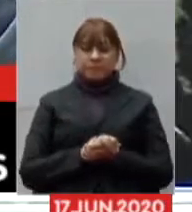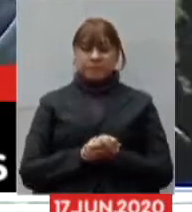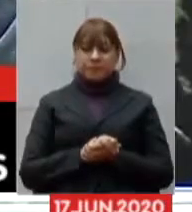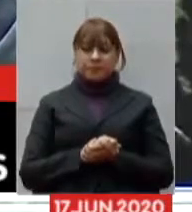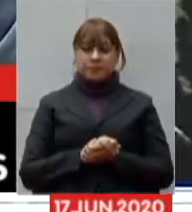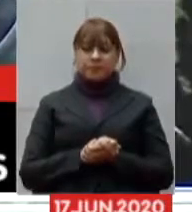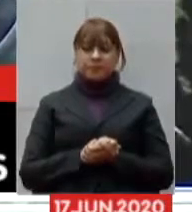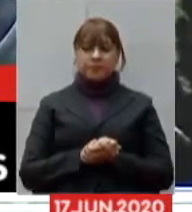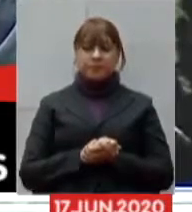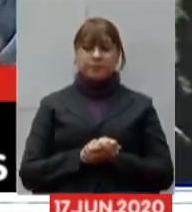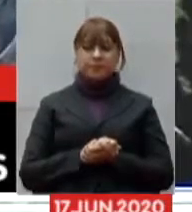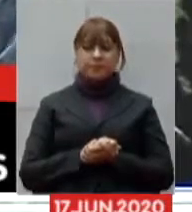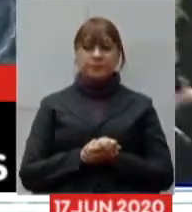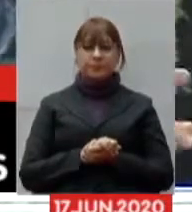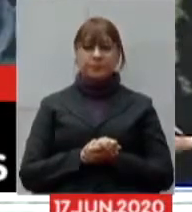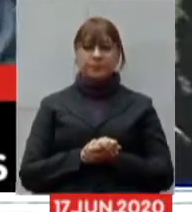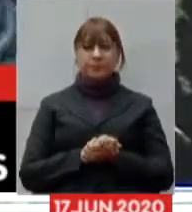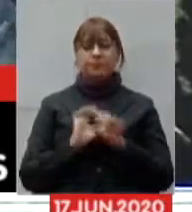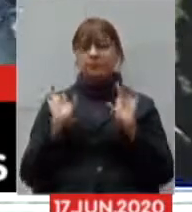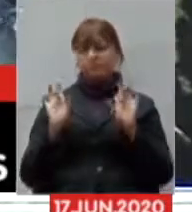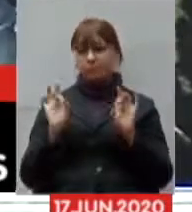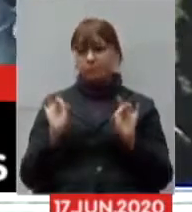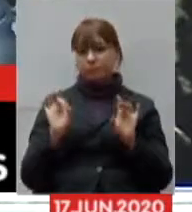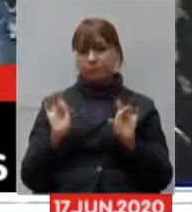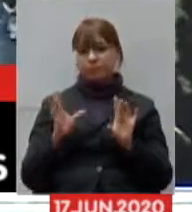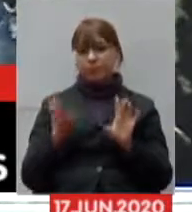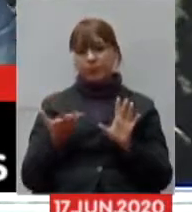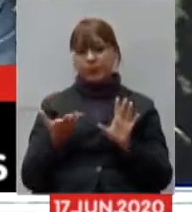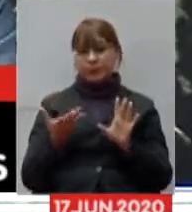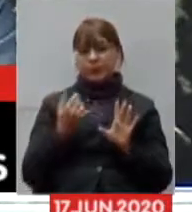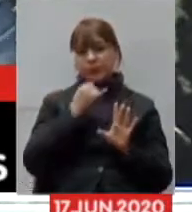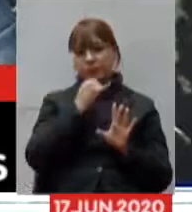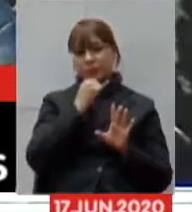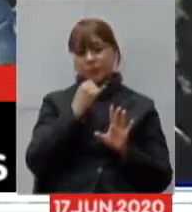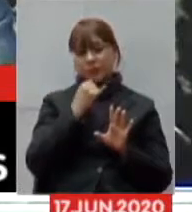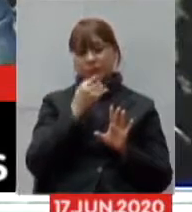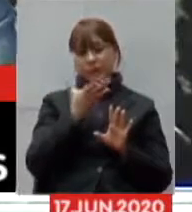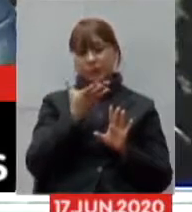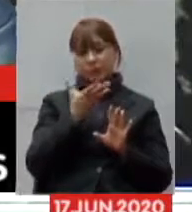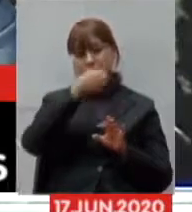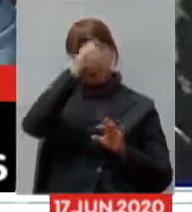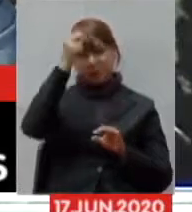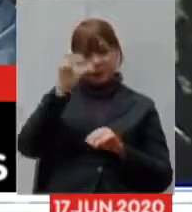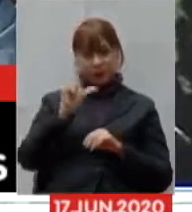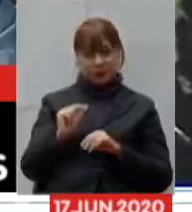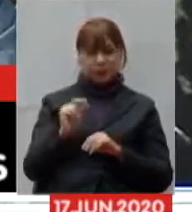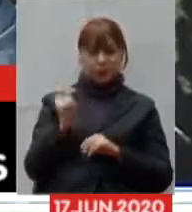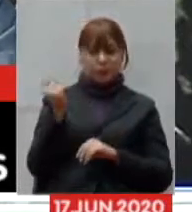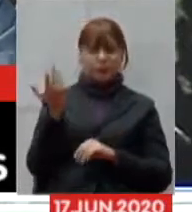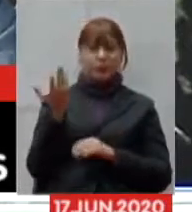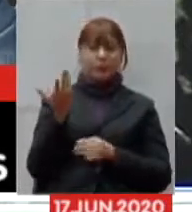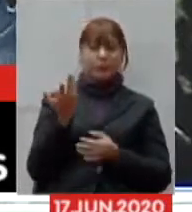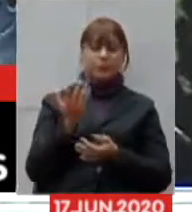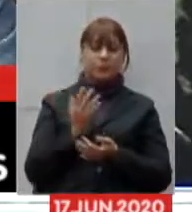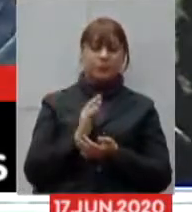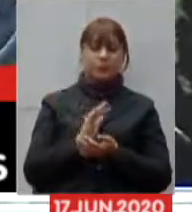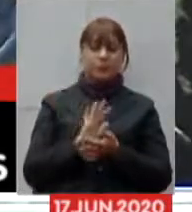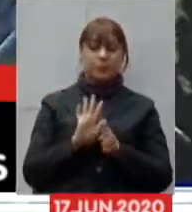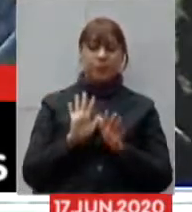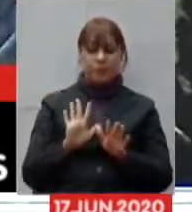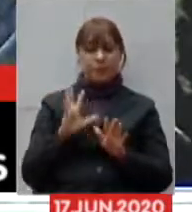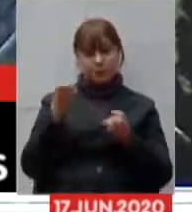de forma especial já que ele não está participando mas já